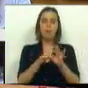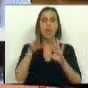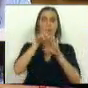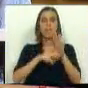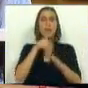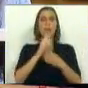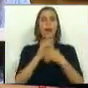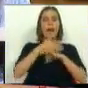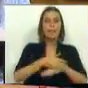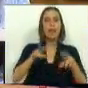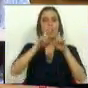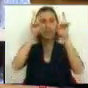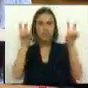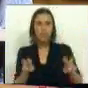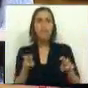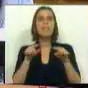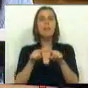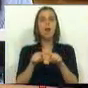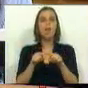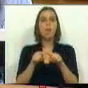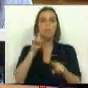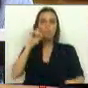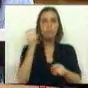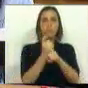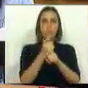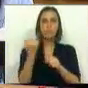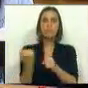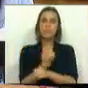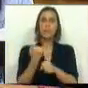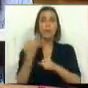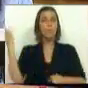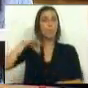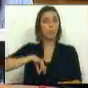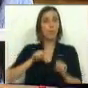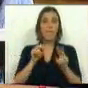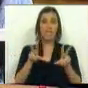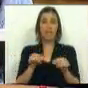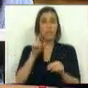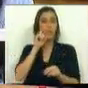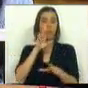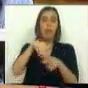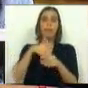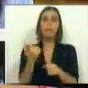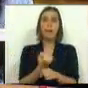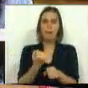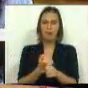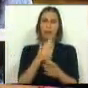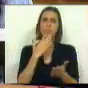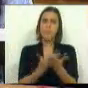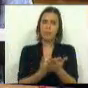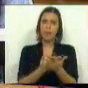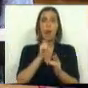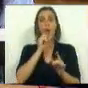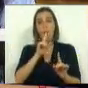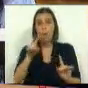regime de acesso, certificação e fiscalização do exercício dos profissionais de higiene e segurança no trabalho, contribui